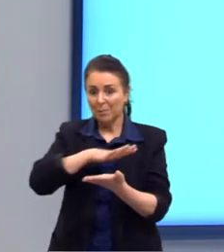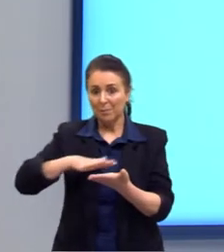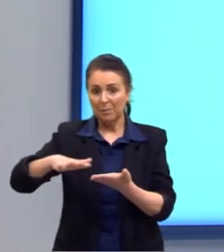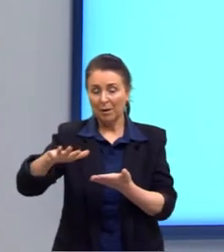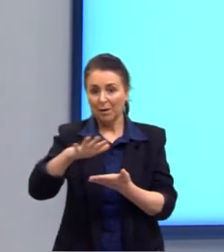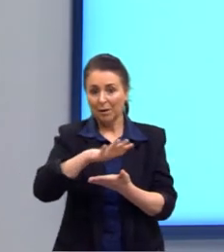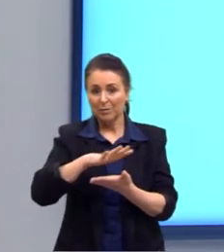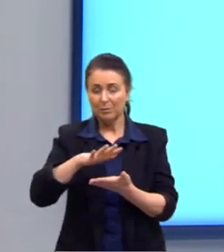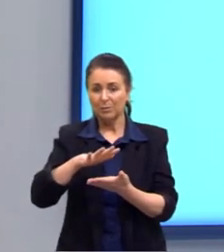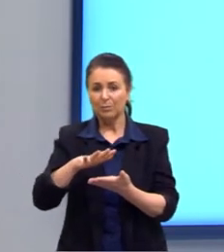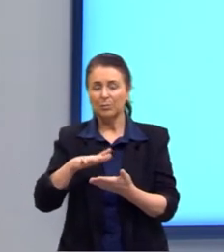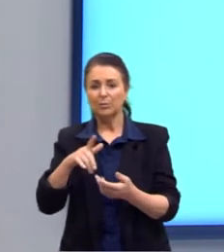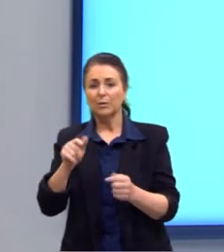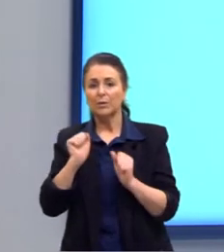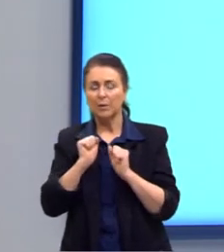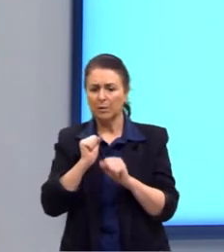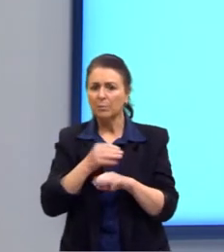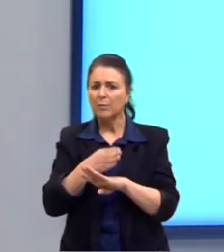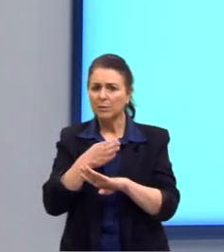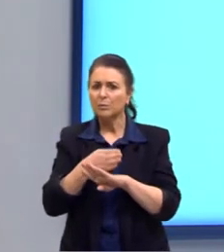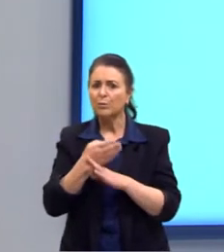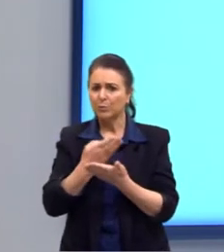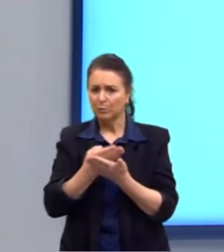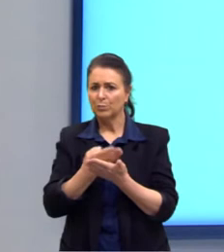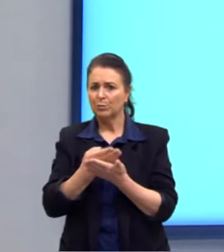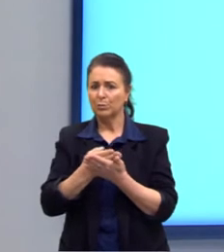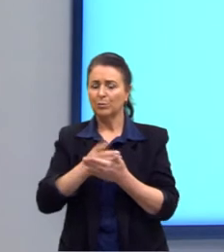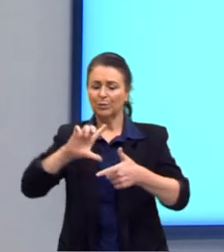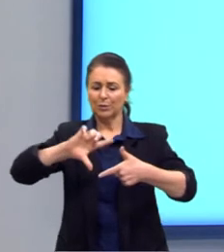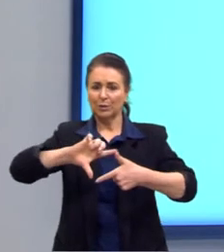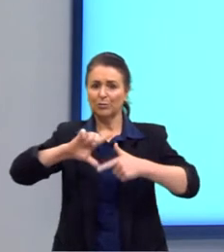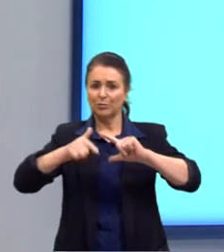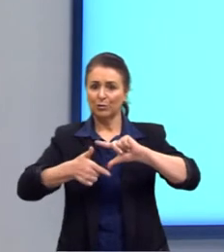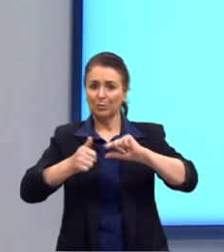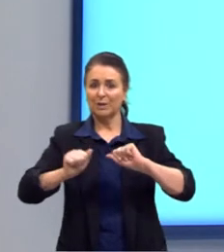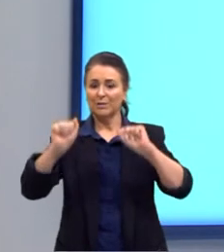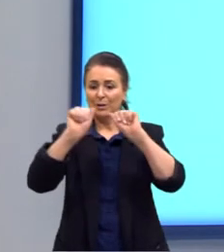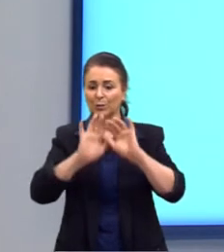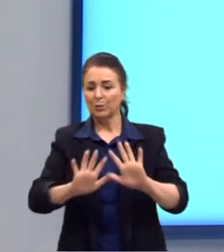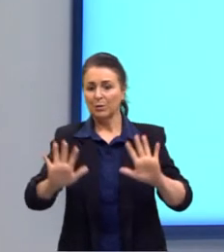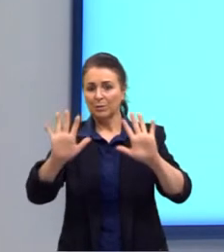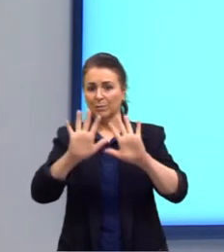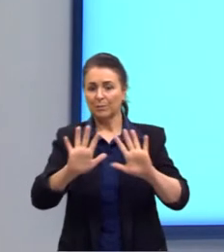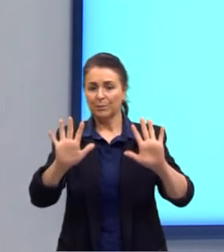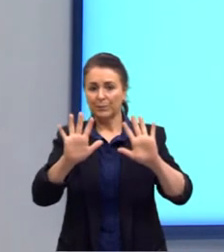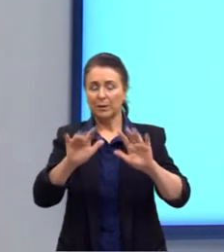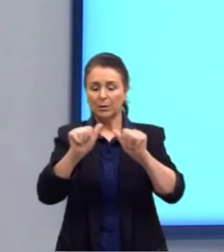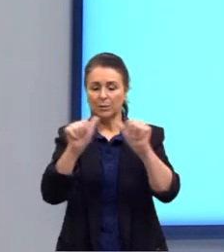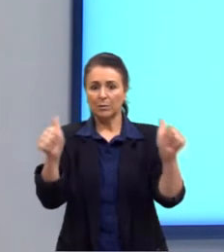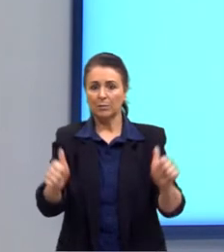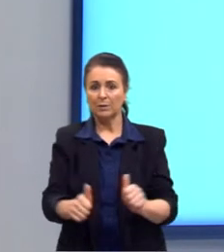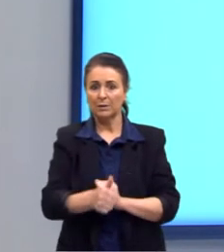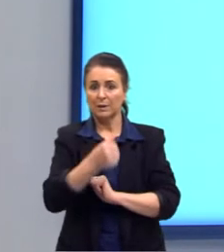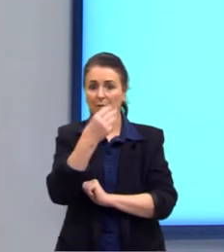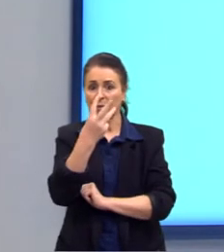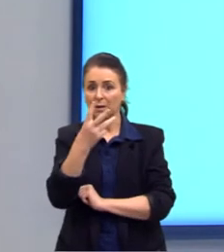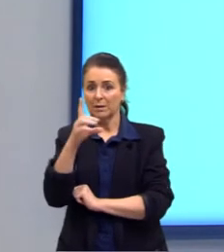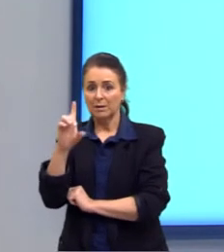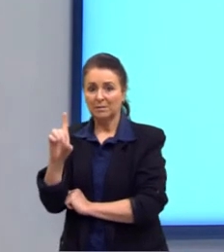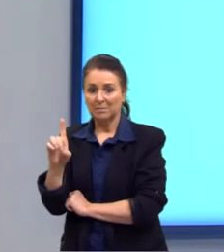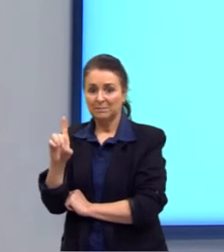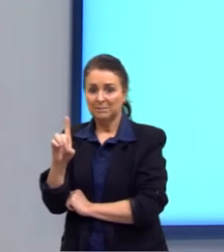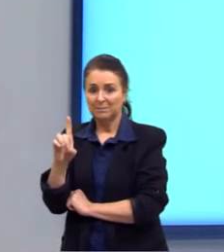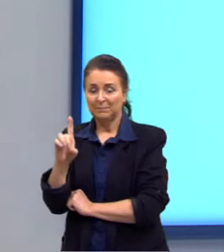fazem parte, então, do nosso estudo da geometria espacial. Então, são as figuras que possuem três dimensões.